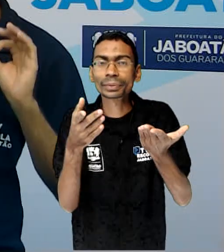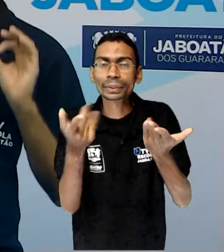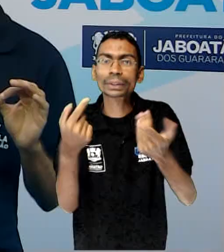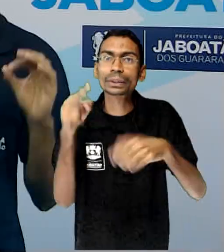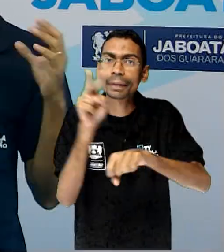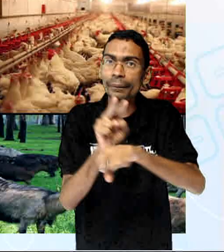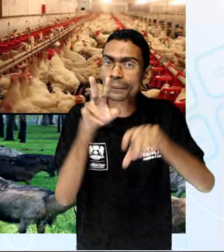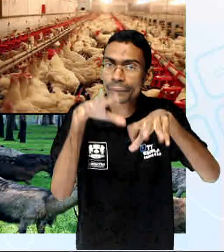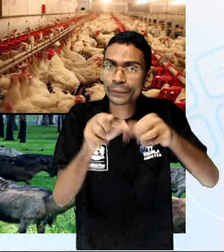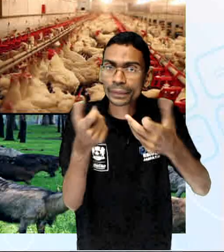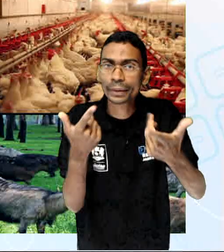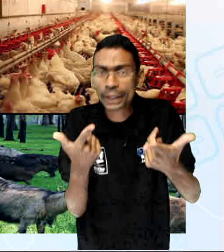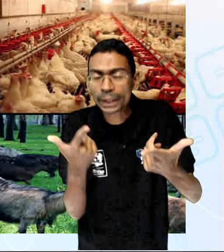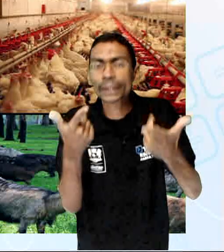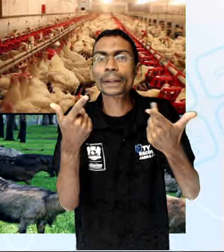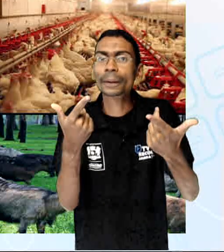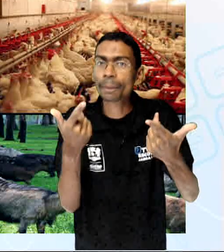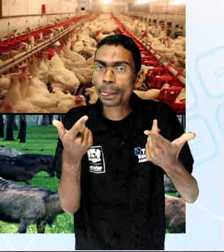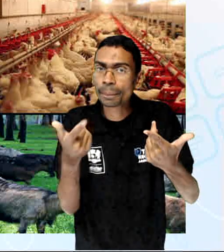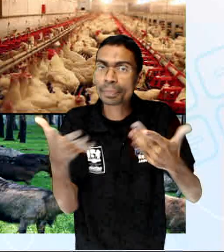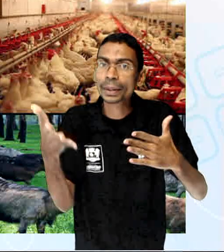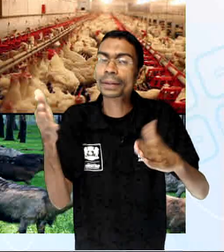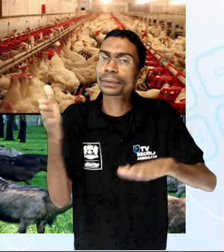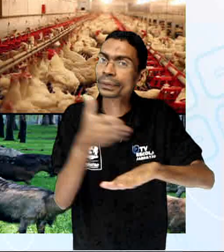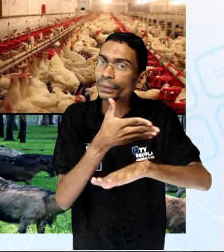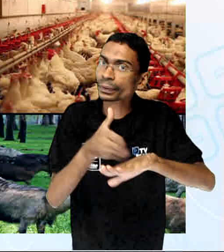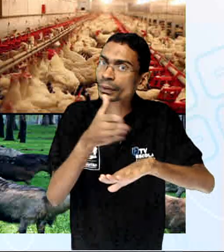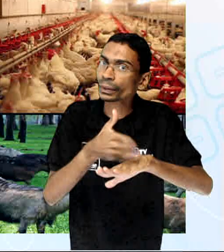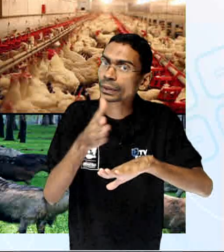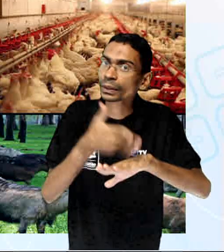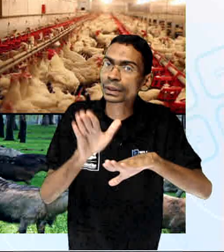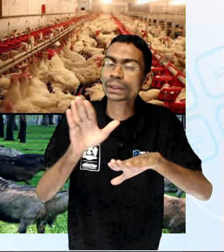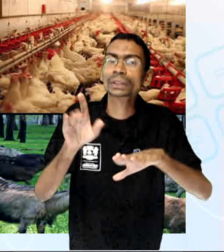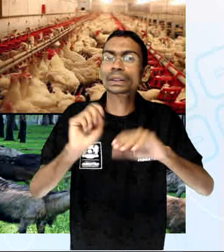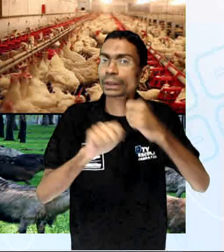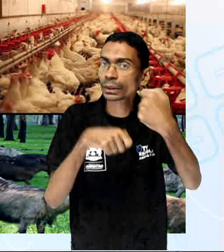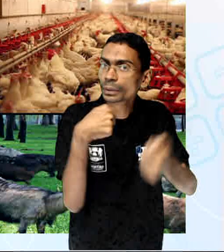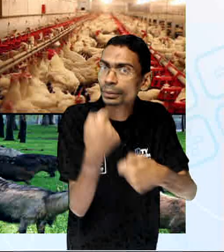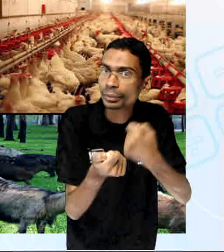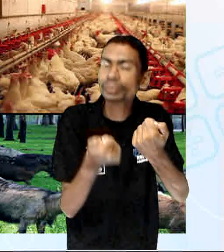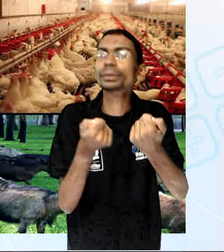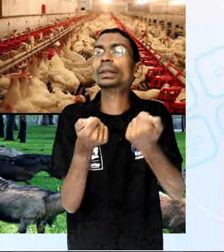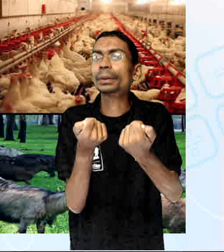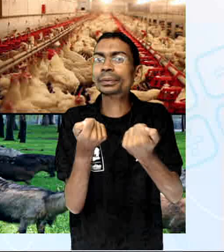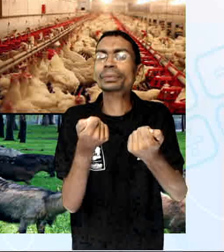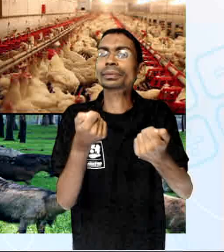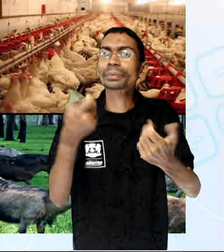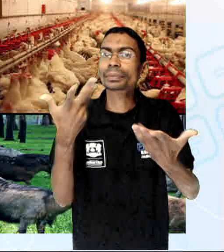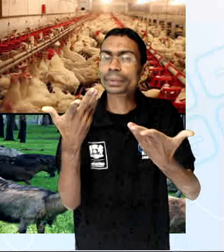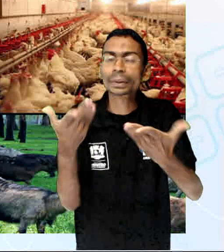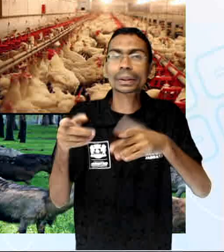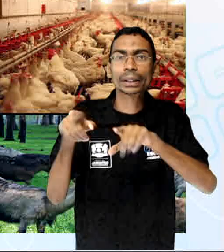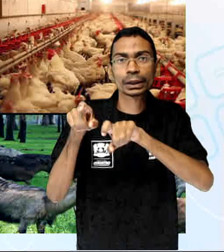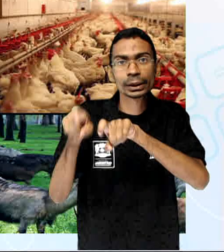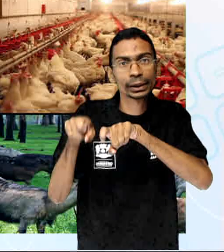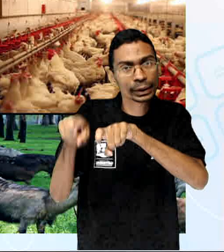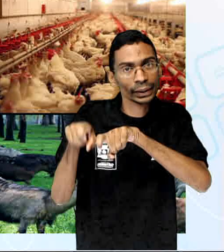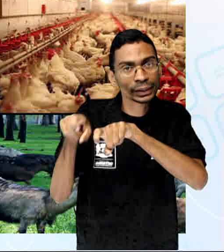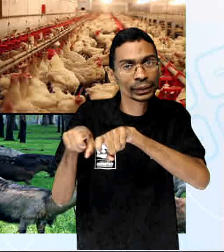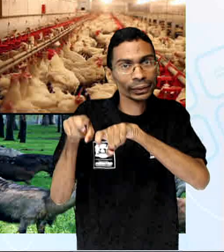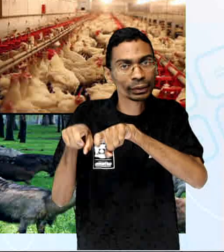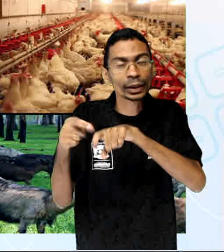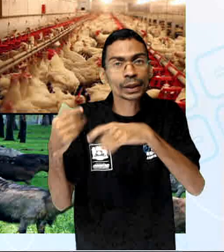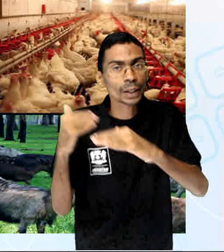uma atividade econômica praticada nas áreas rurais e ela é muito importante para o